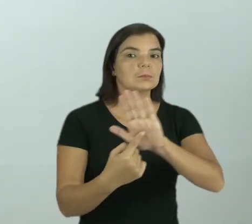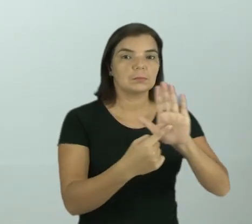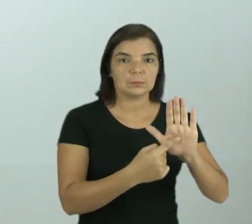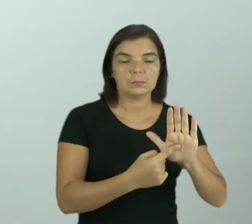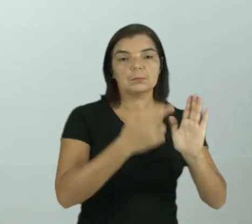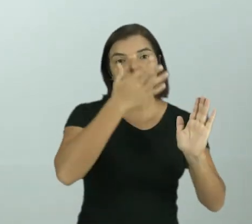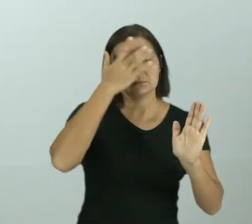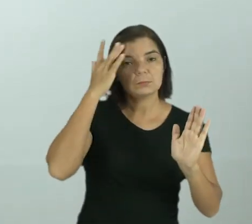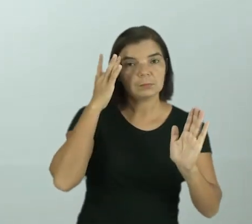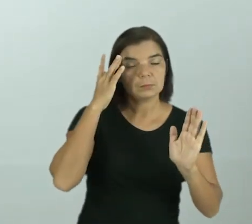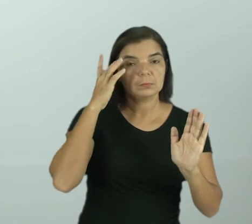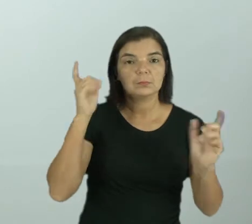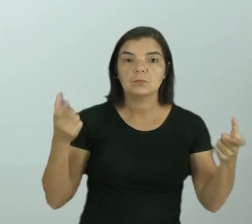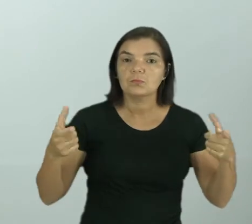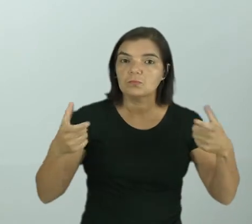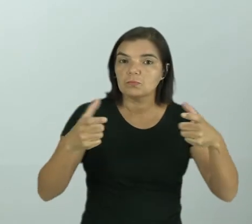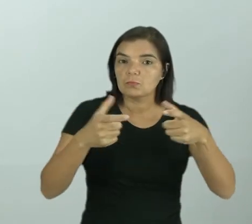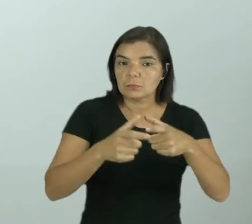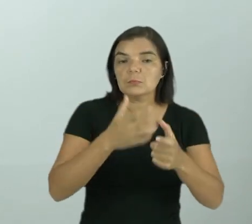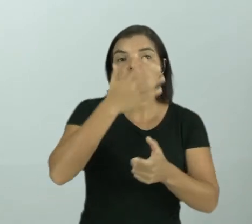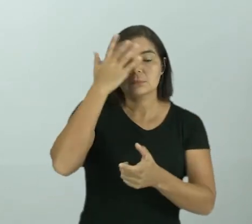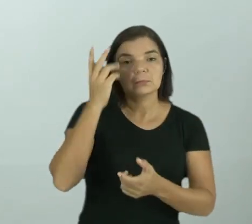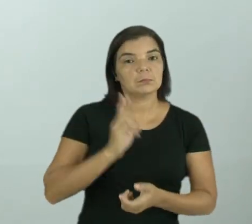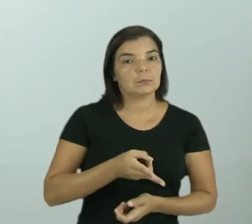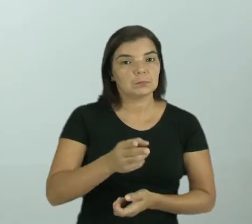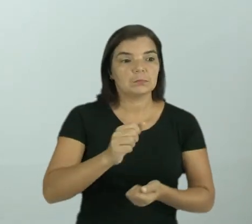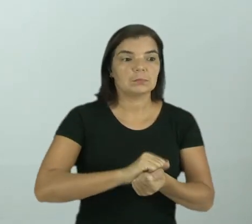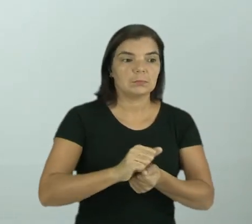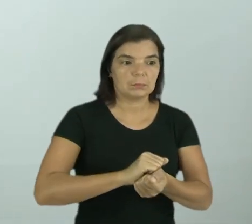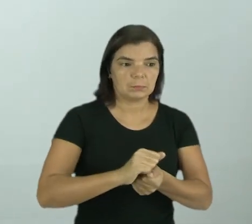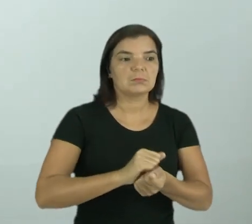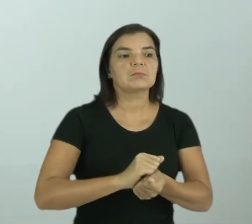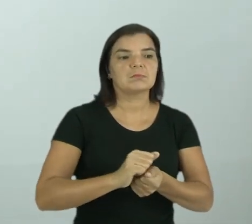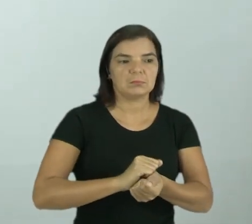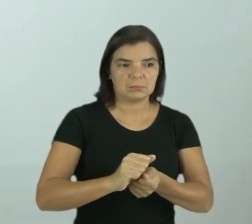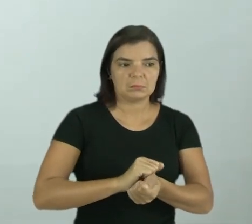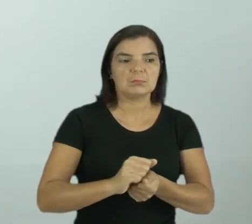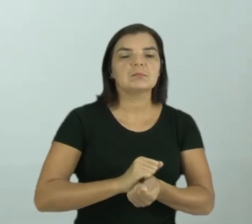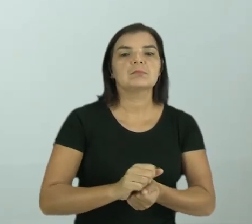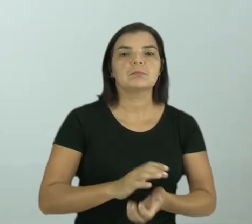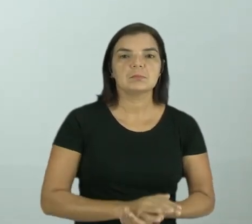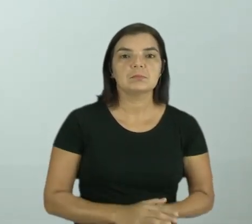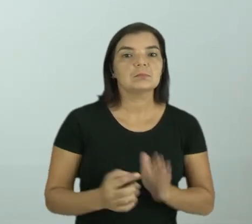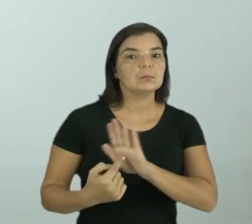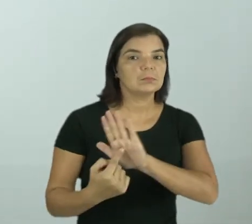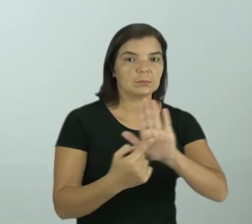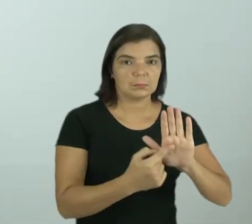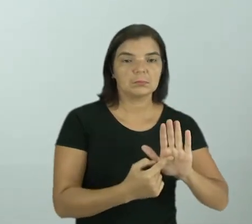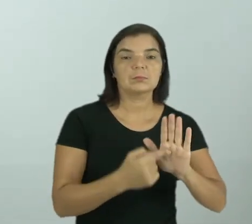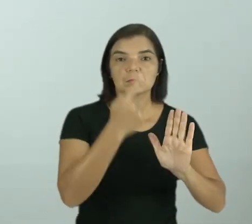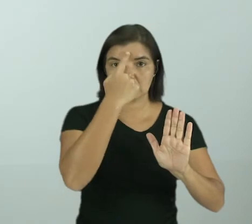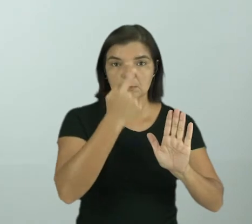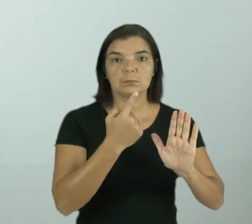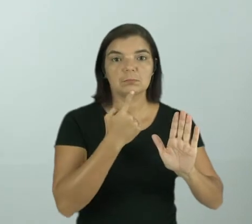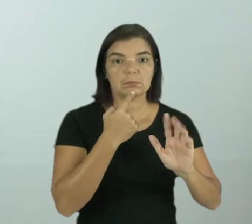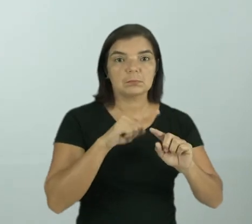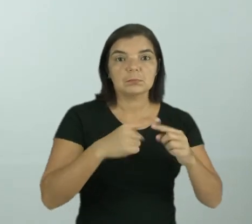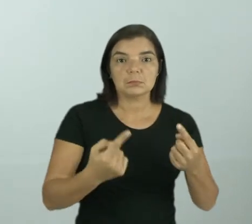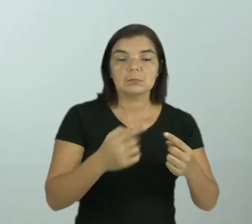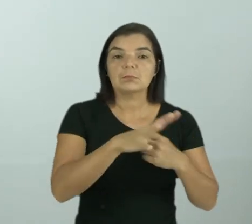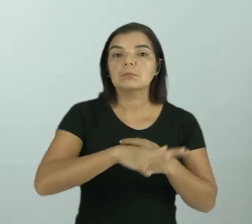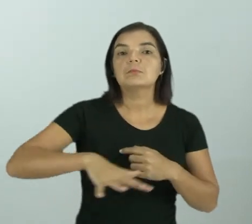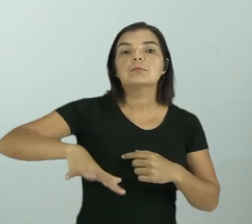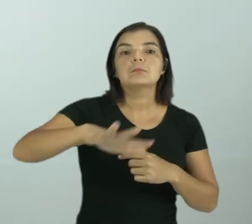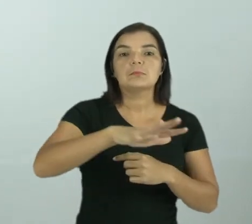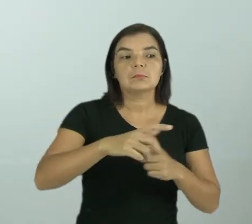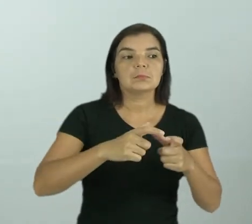que uma pequena minoria, algumas pessoas ainda lavavam daquela forma que eu mostrei nas imagens. Mas a grande